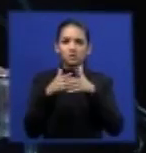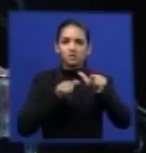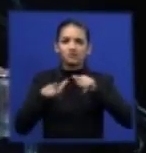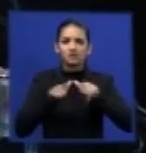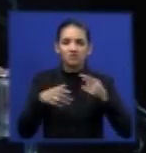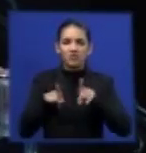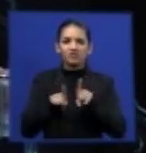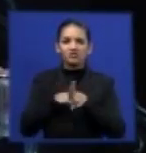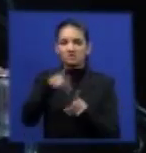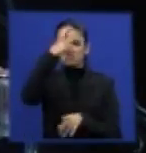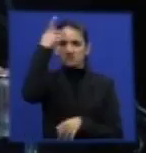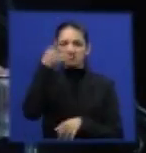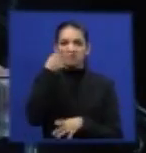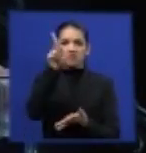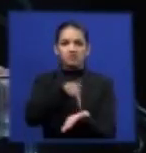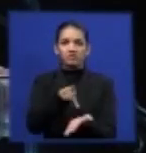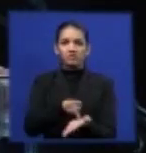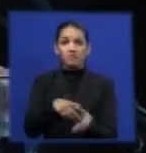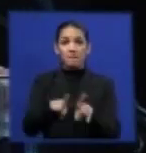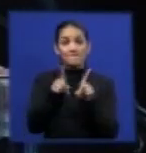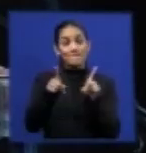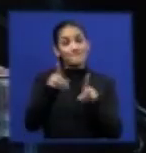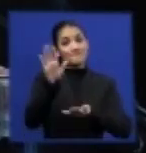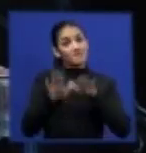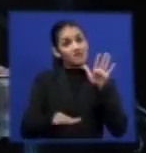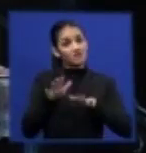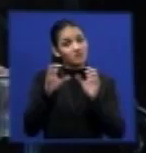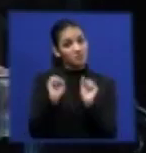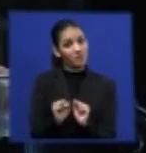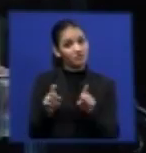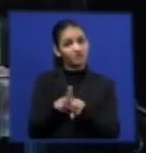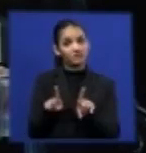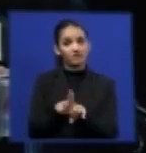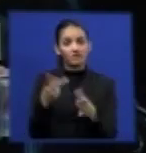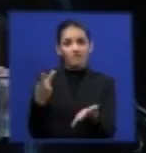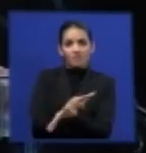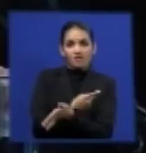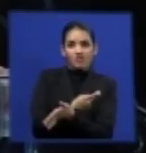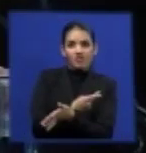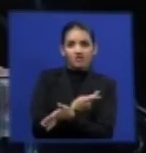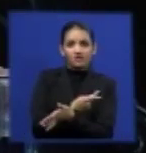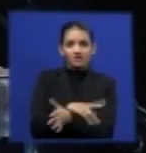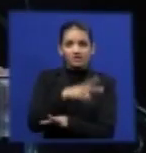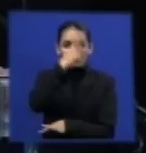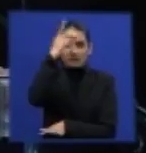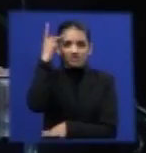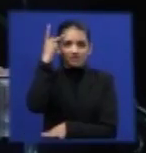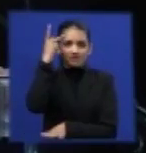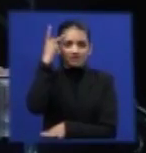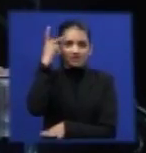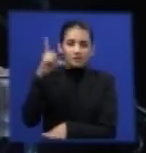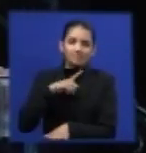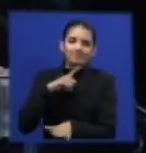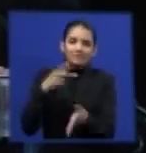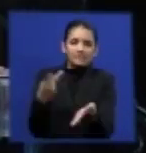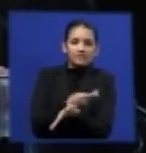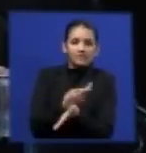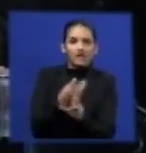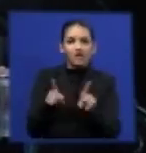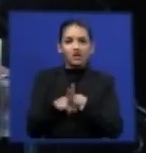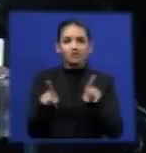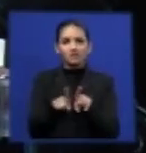princípios. Mas, às vezes, é possível também que a assessoria se engane e leve